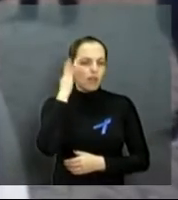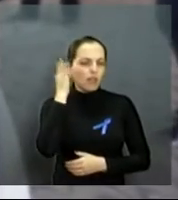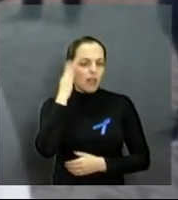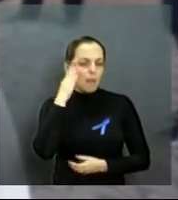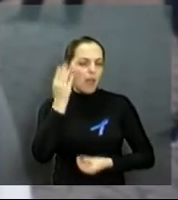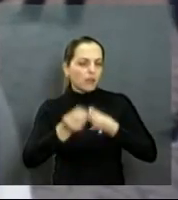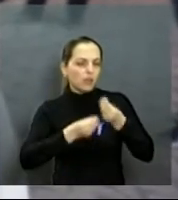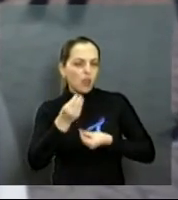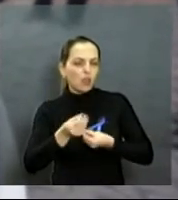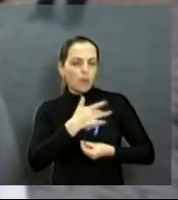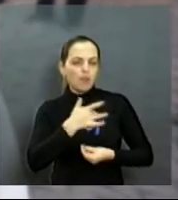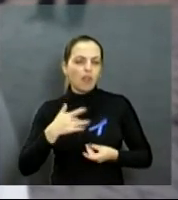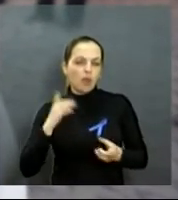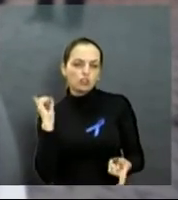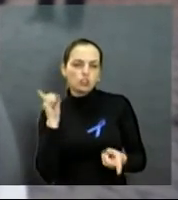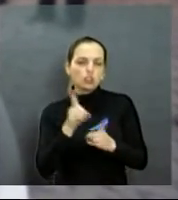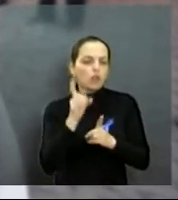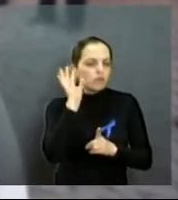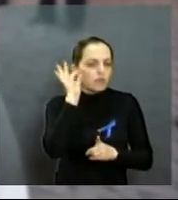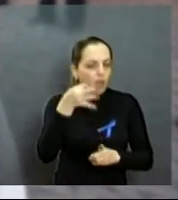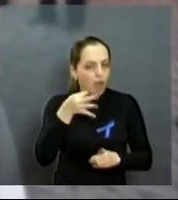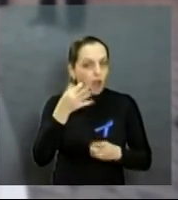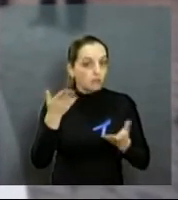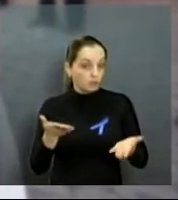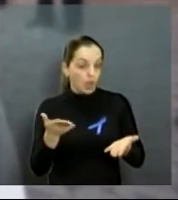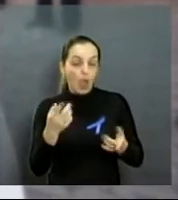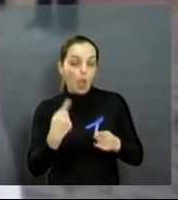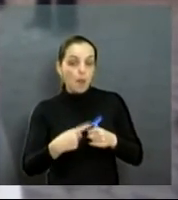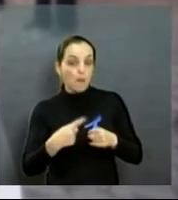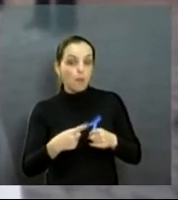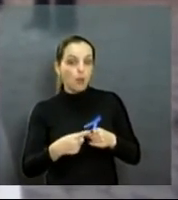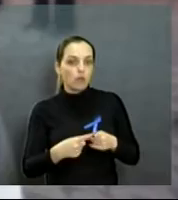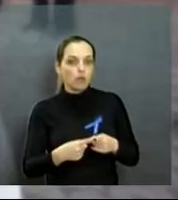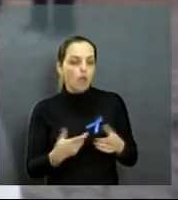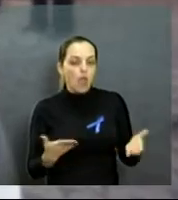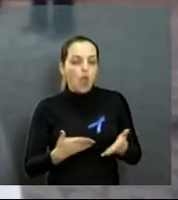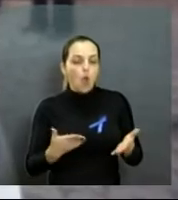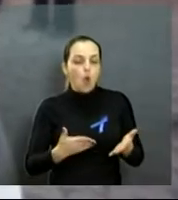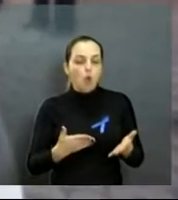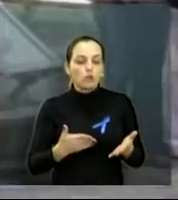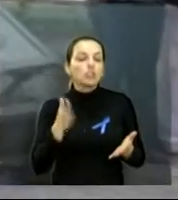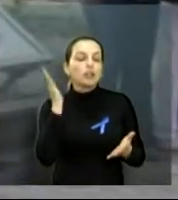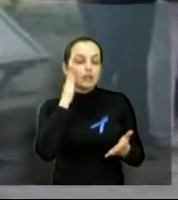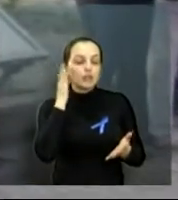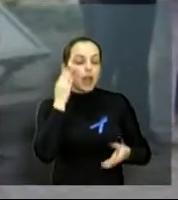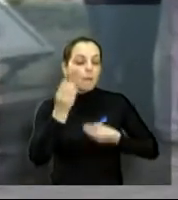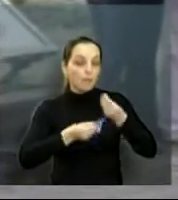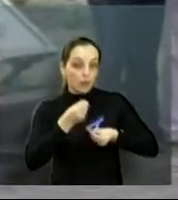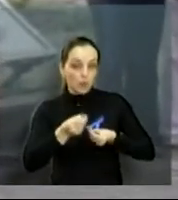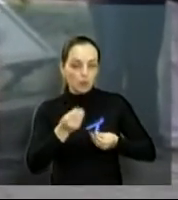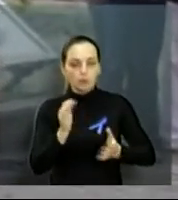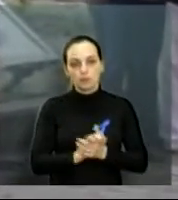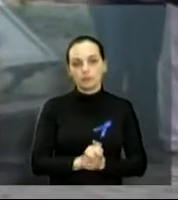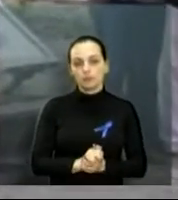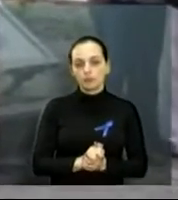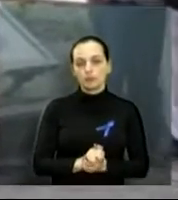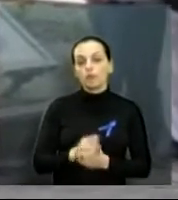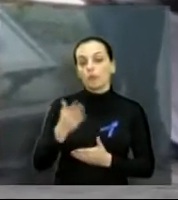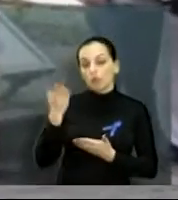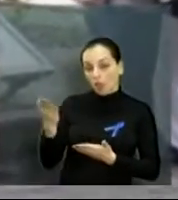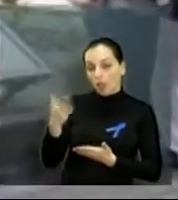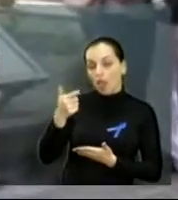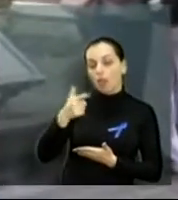ensinam, porque se uma hora ou outra a gente está longe e não tem alguém para socorrer, a gente já sabe, né? Camila é mãe de duas